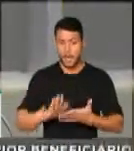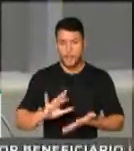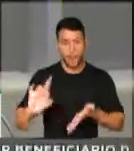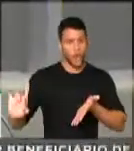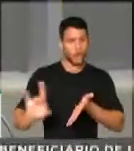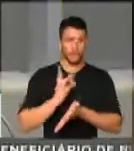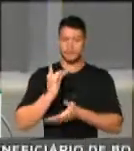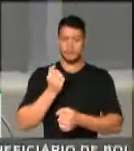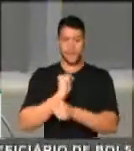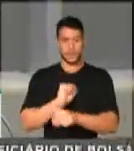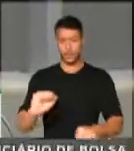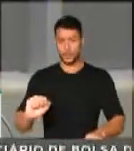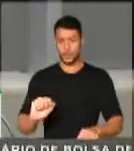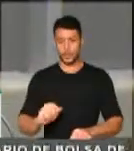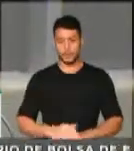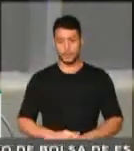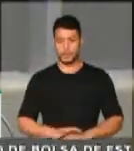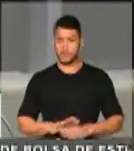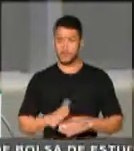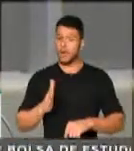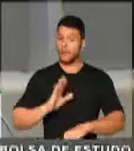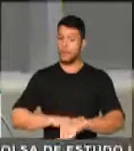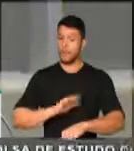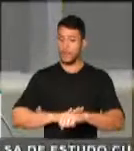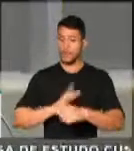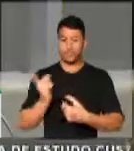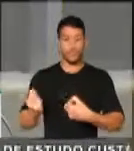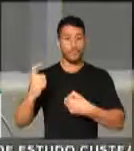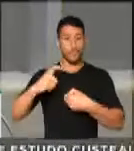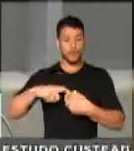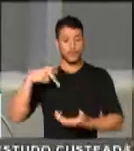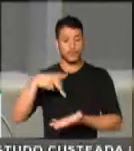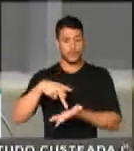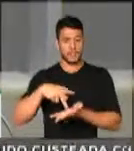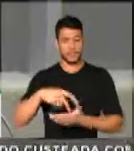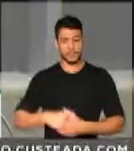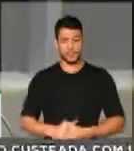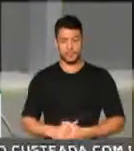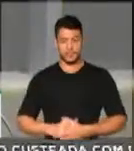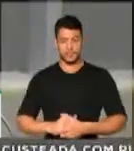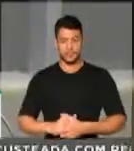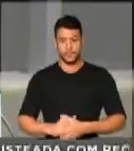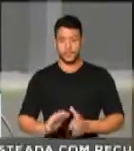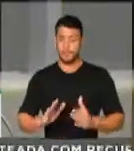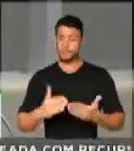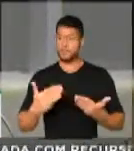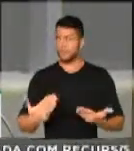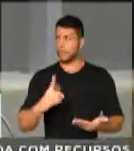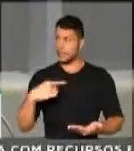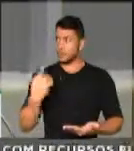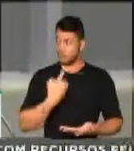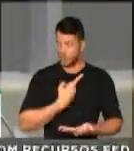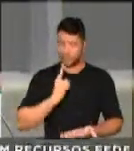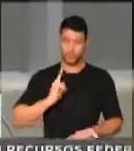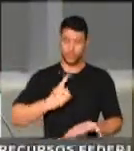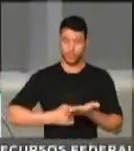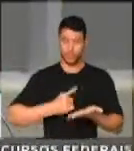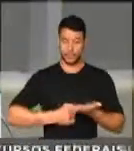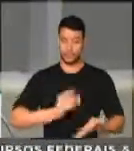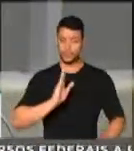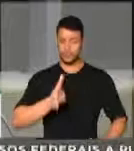apologia à mentira. É hora de restabelecer a verdade no nosso país. E a oposição tem compromisso com isso.